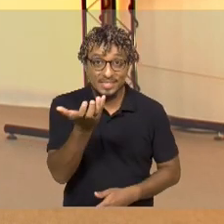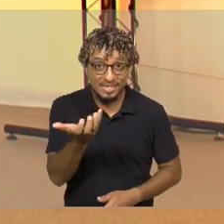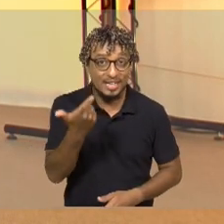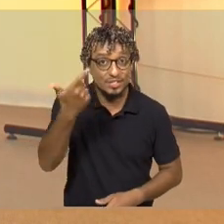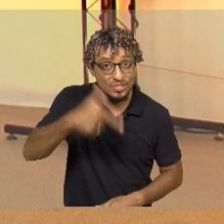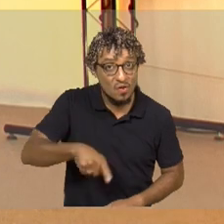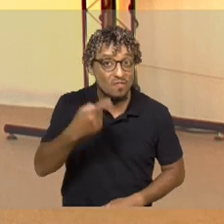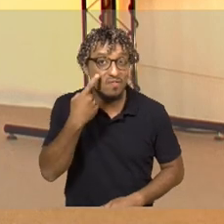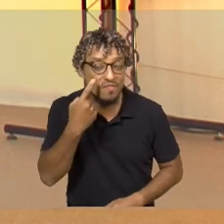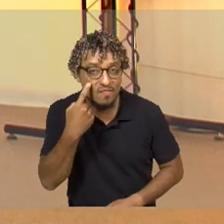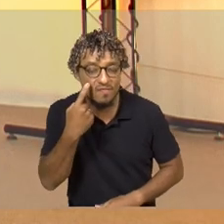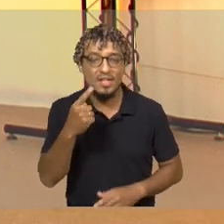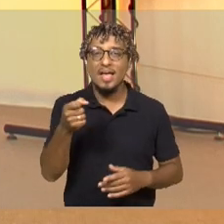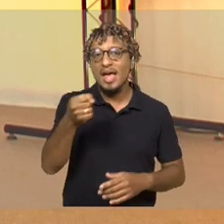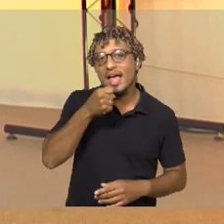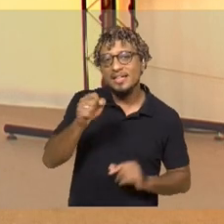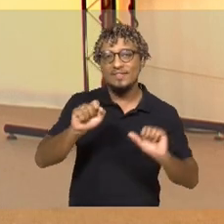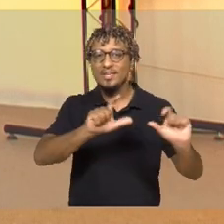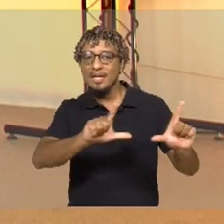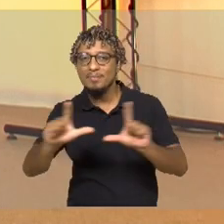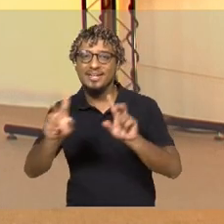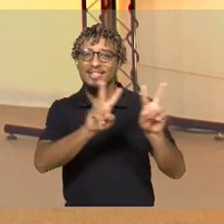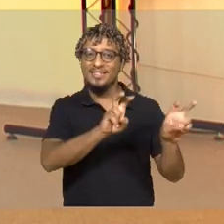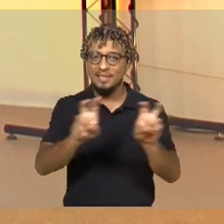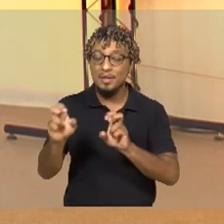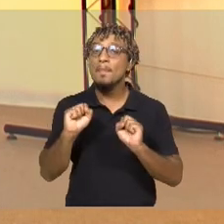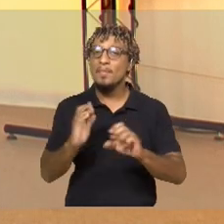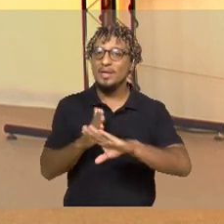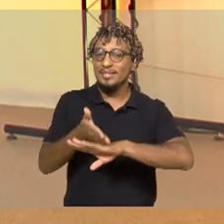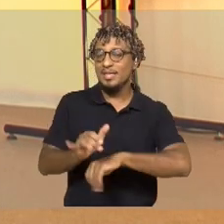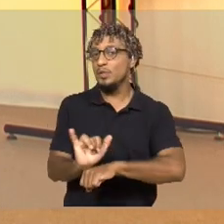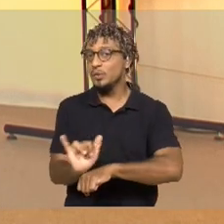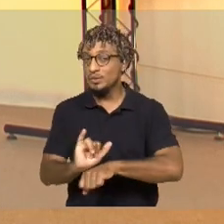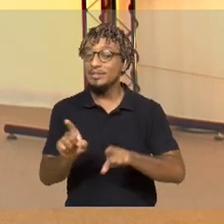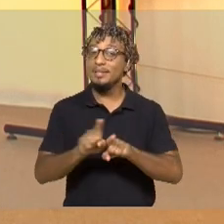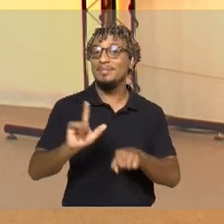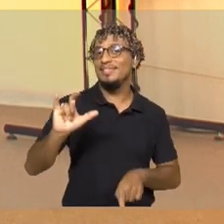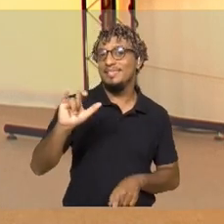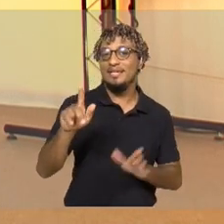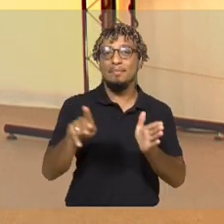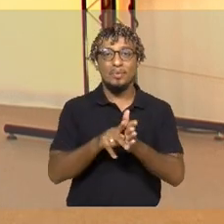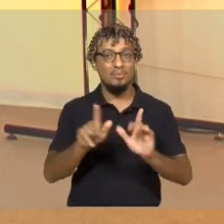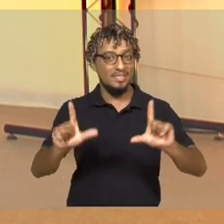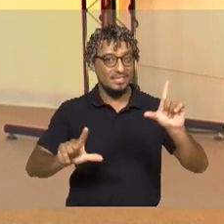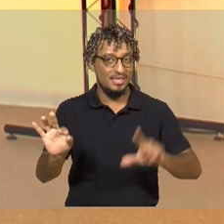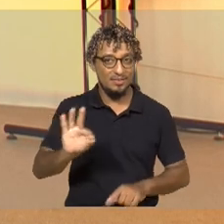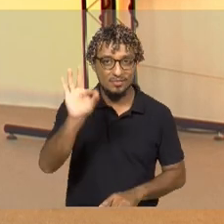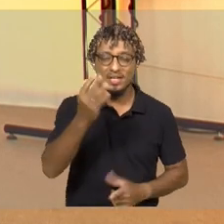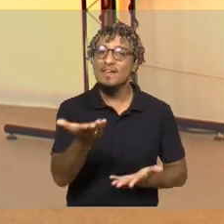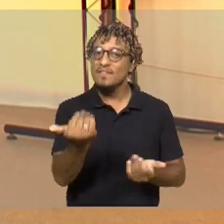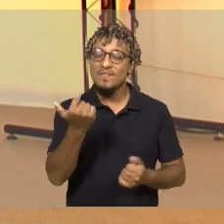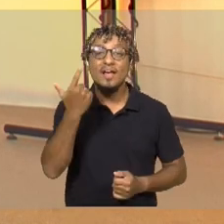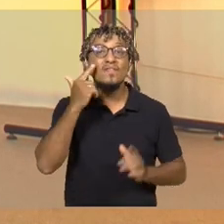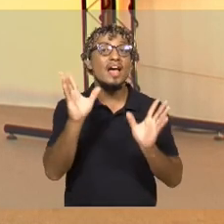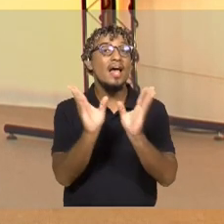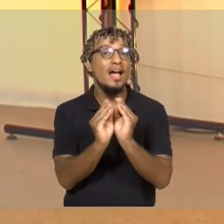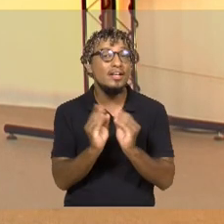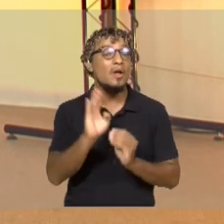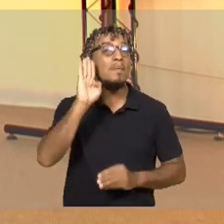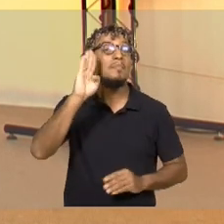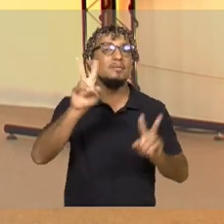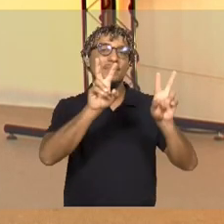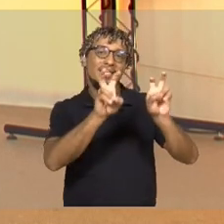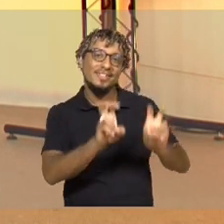entrevistas, reportagens e quadros, basta acessar o YouTube e o Instagram da TV Ufima. Acompanhe também o resumo com as